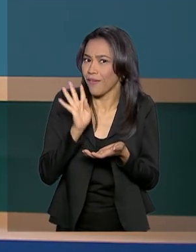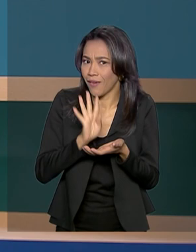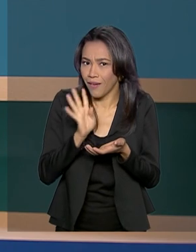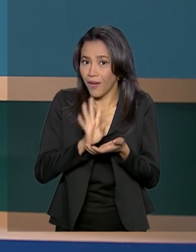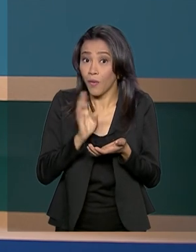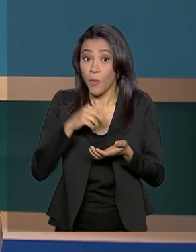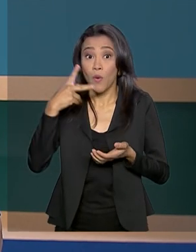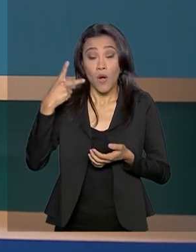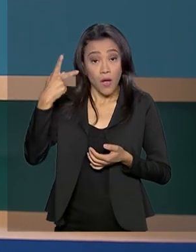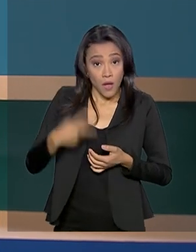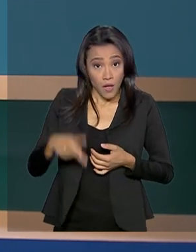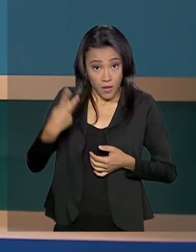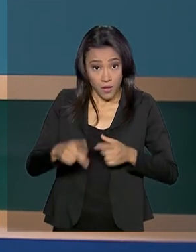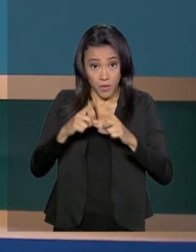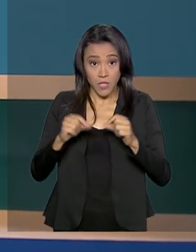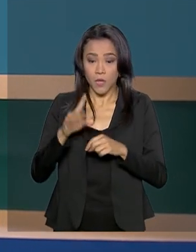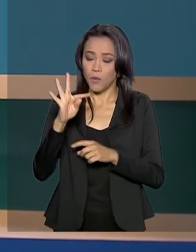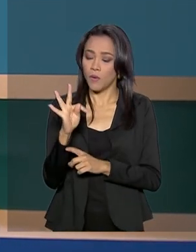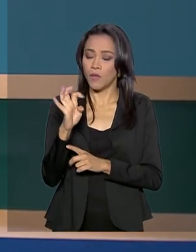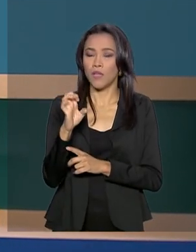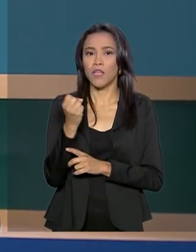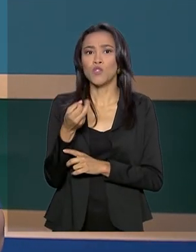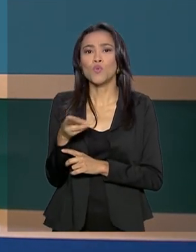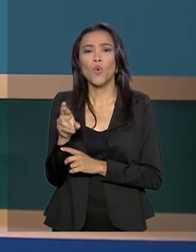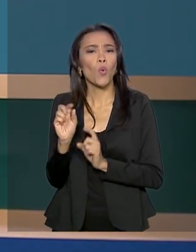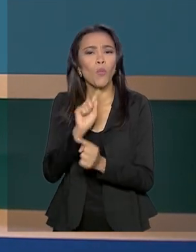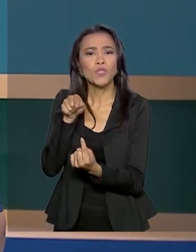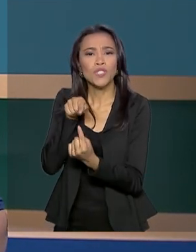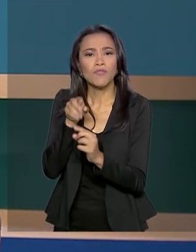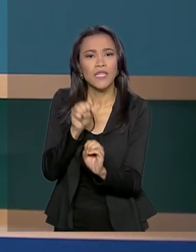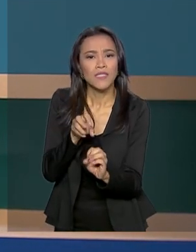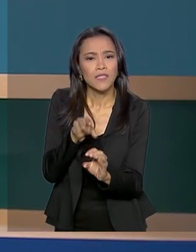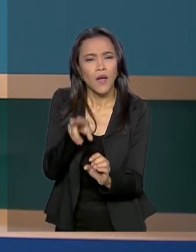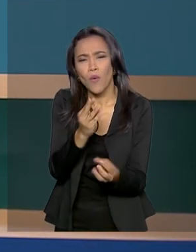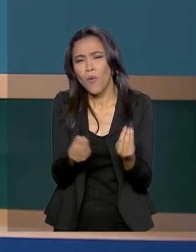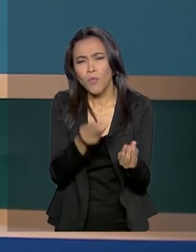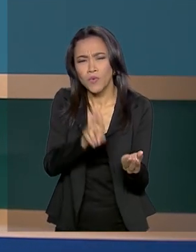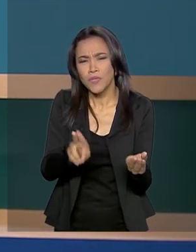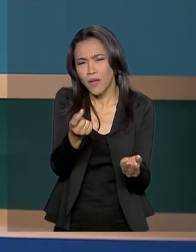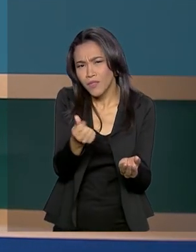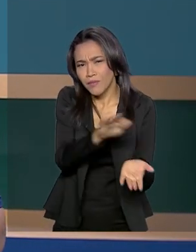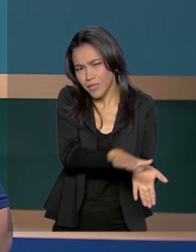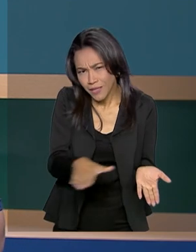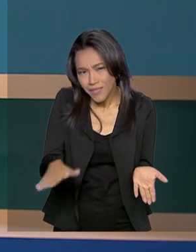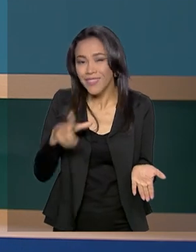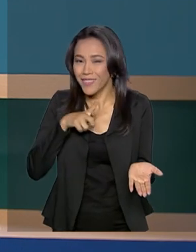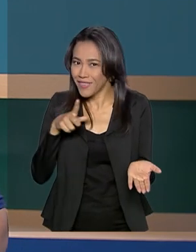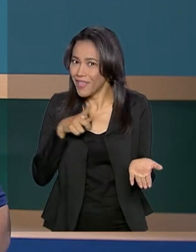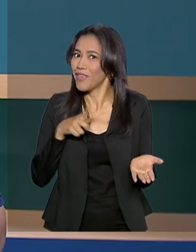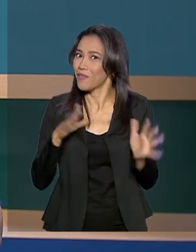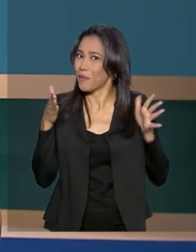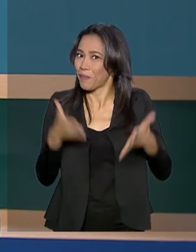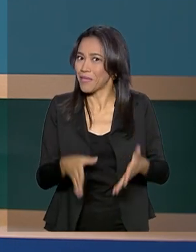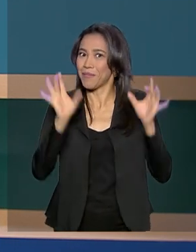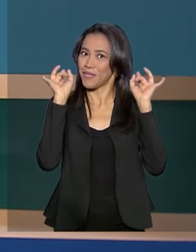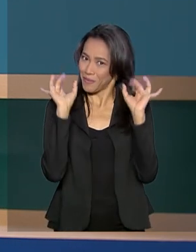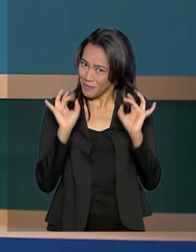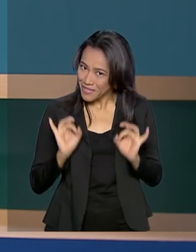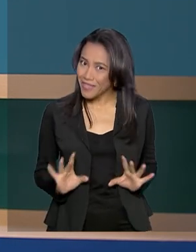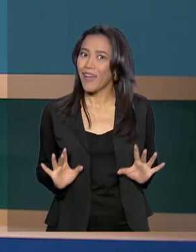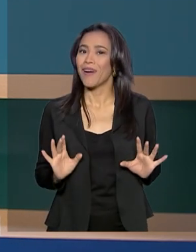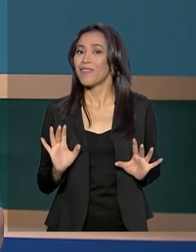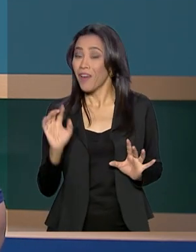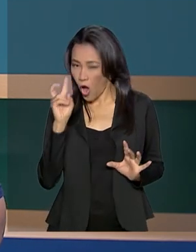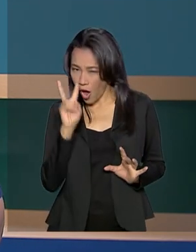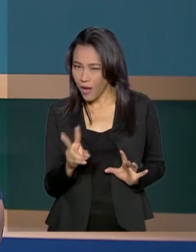Tesouro Nacional lançou um projeto para ensinar a educação financeira para crianças e contou com uma participação muito especial.